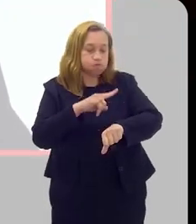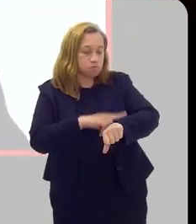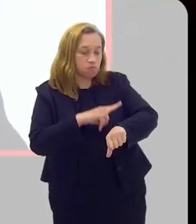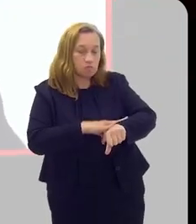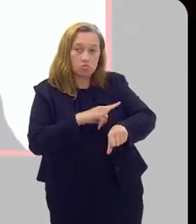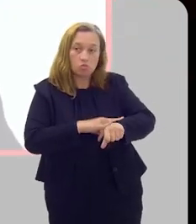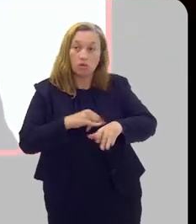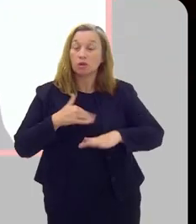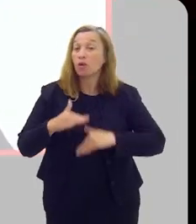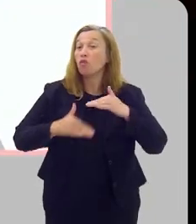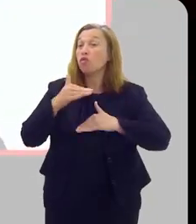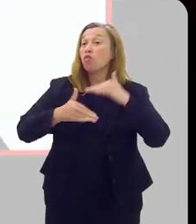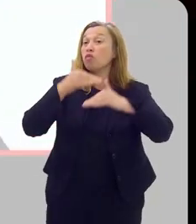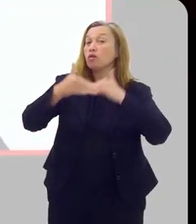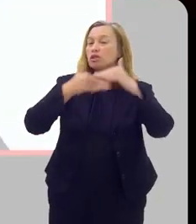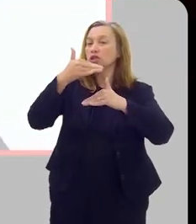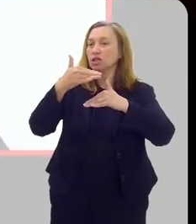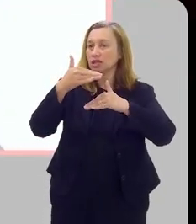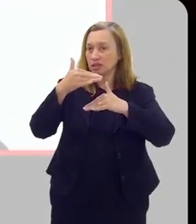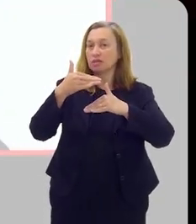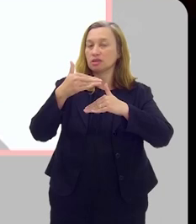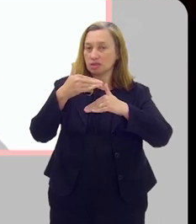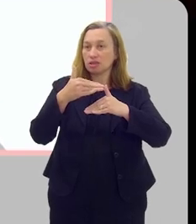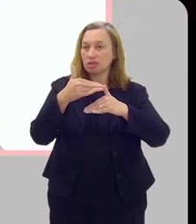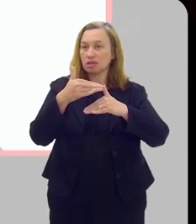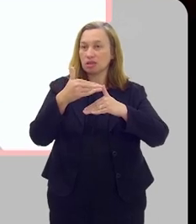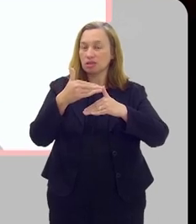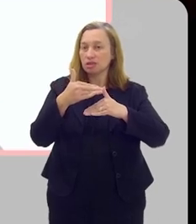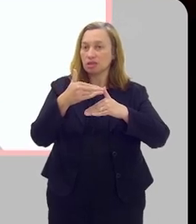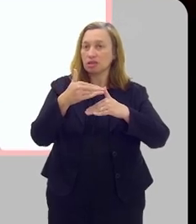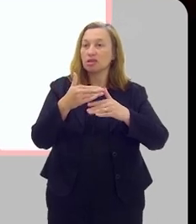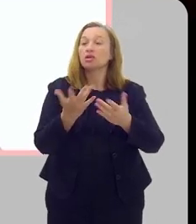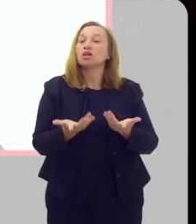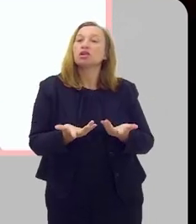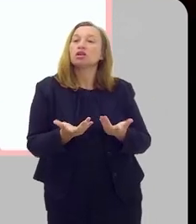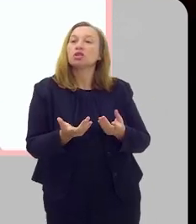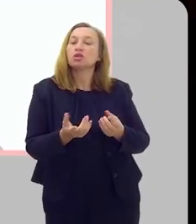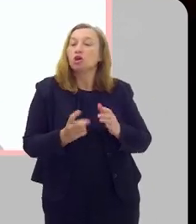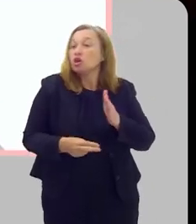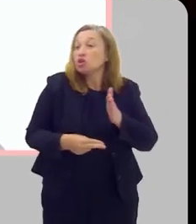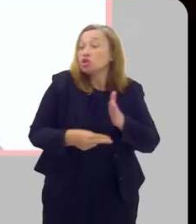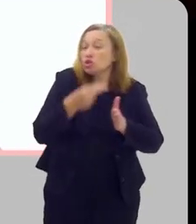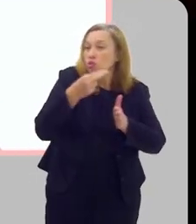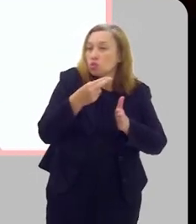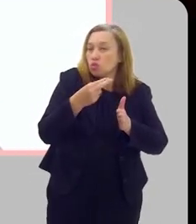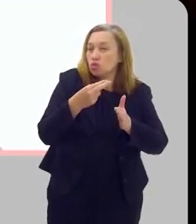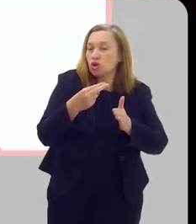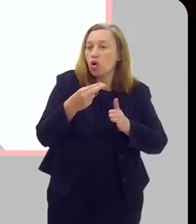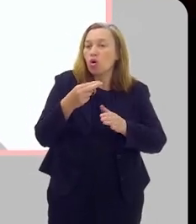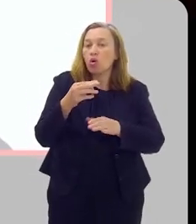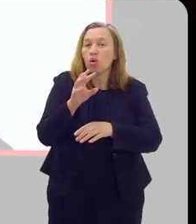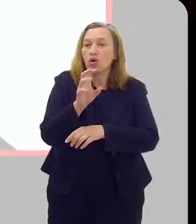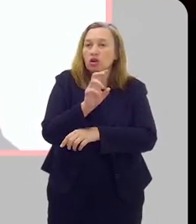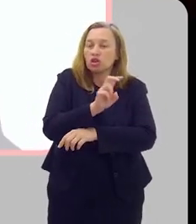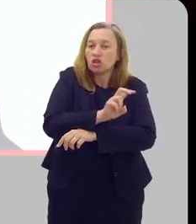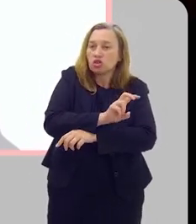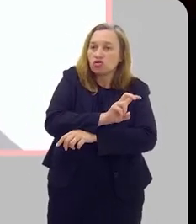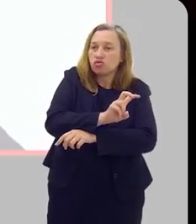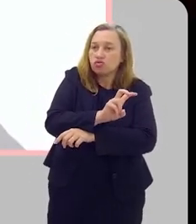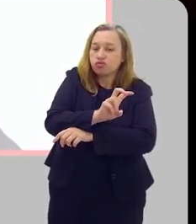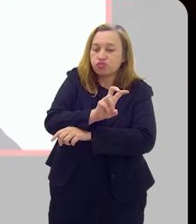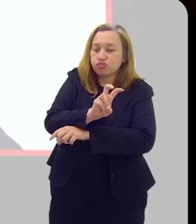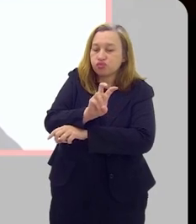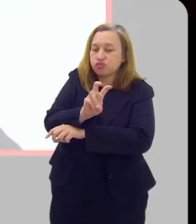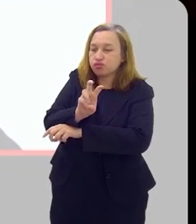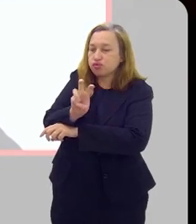é que isso tem avançado as técnicas cirúrgicas, principalmente, recentemente, aí no advento da cirurgia robótica, né?